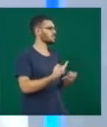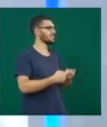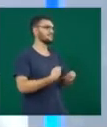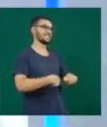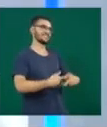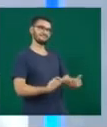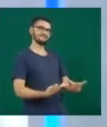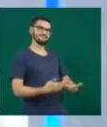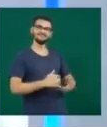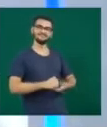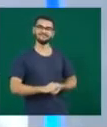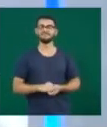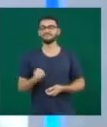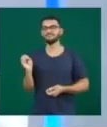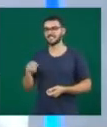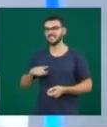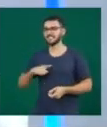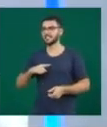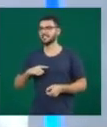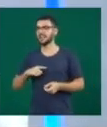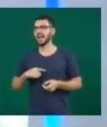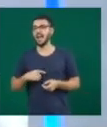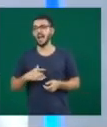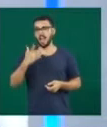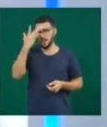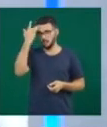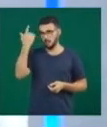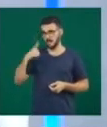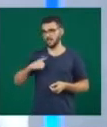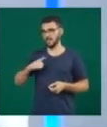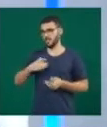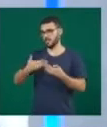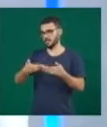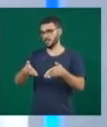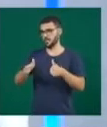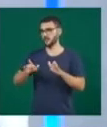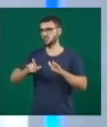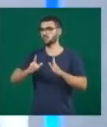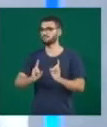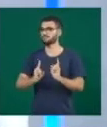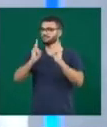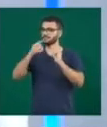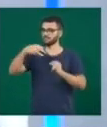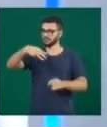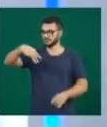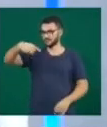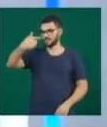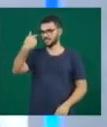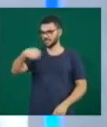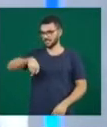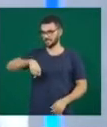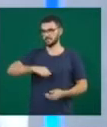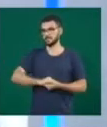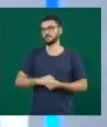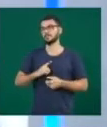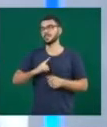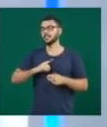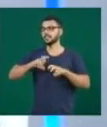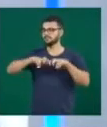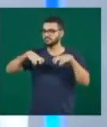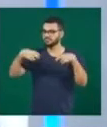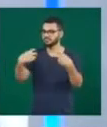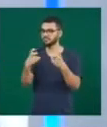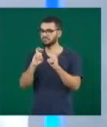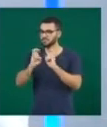Começa amanhã no 3Q, abertura oficial. Logo depois já vai ter uma roda ali no Centro de Convivência aqui no